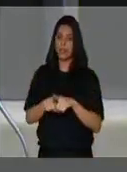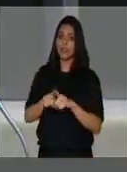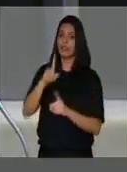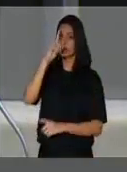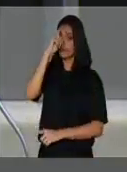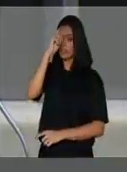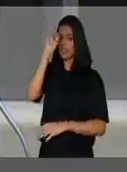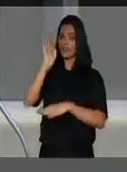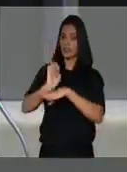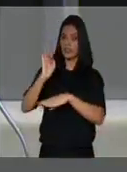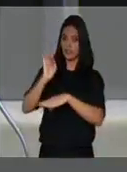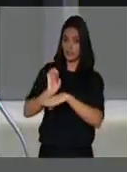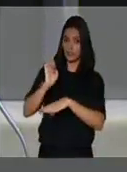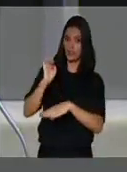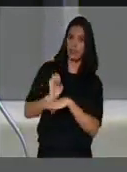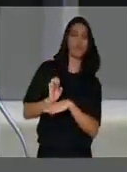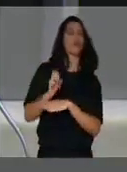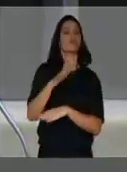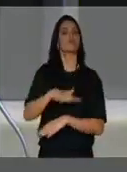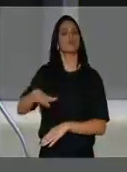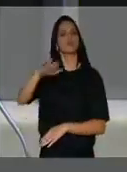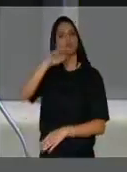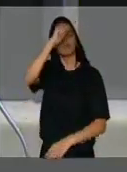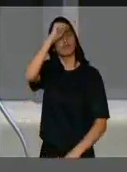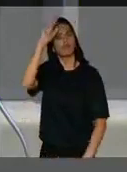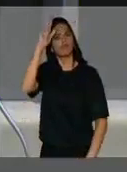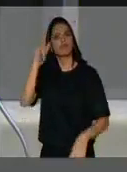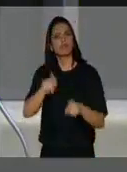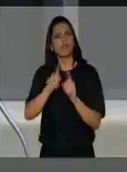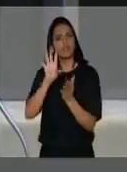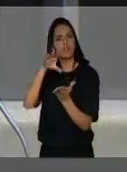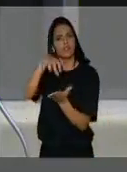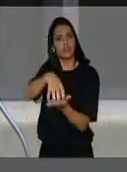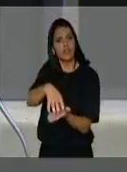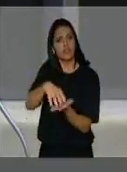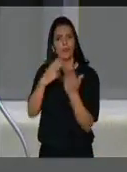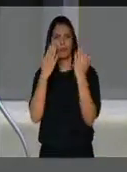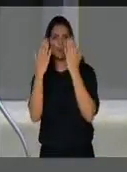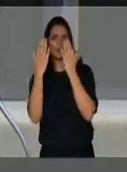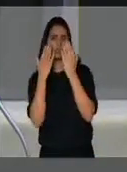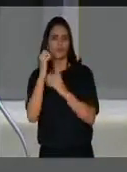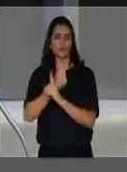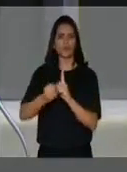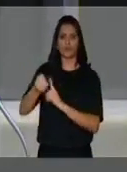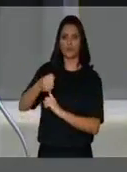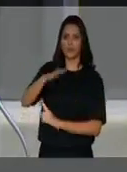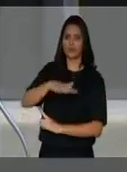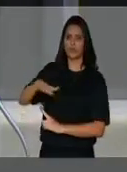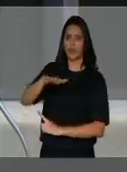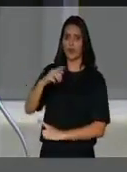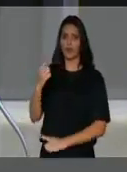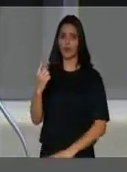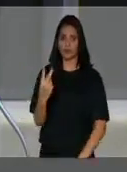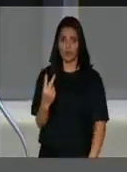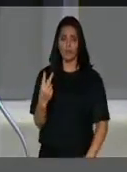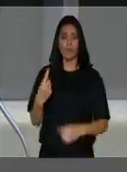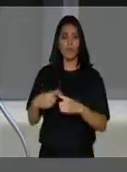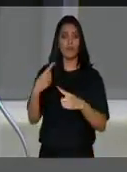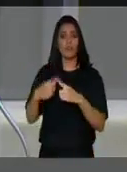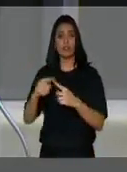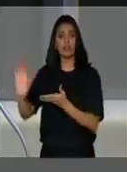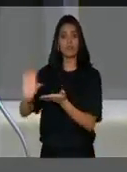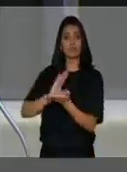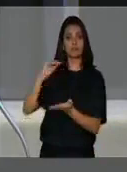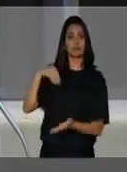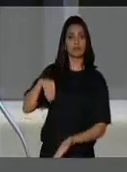Santana e de Oiapoque e dos Centros de Atenção Psicossocial 1 e 2, porque está sem receber do